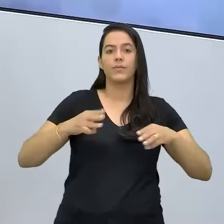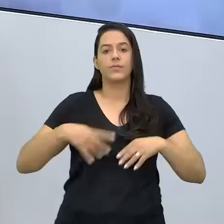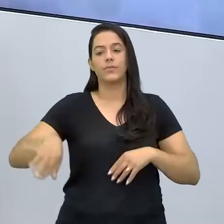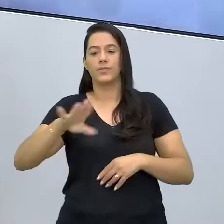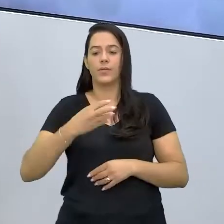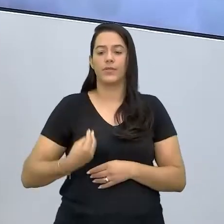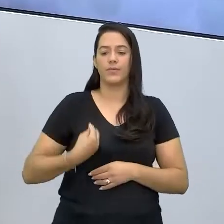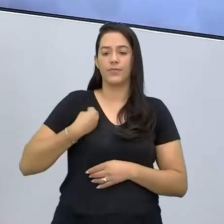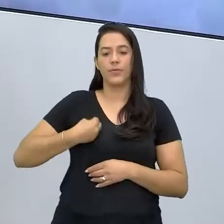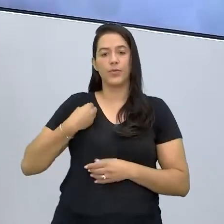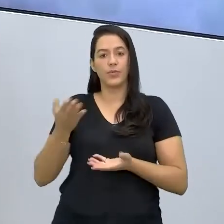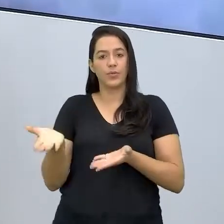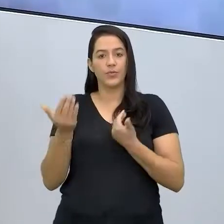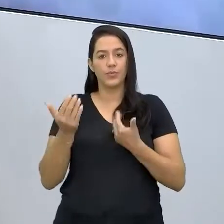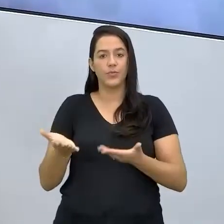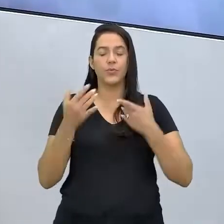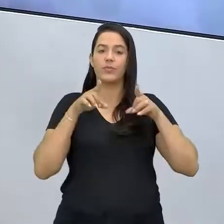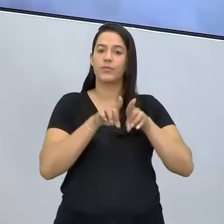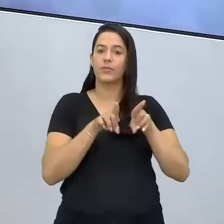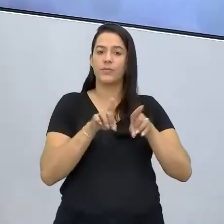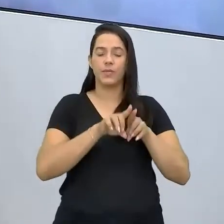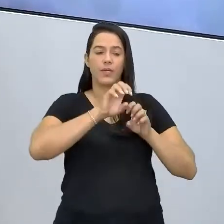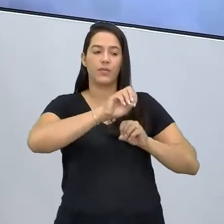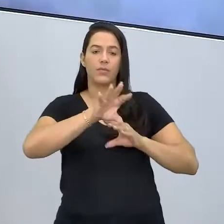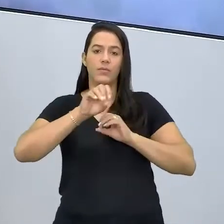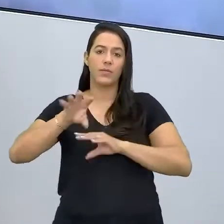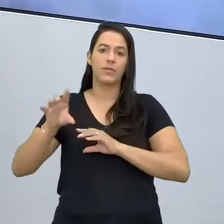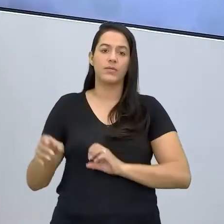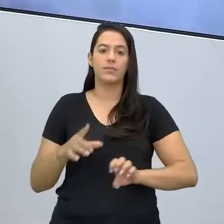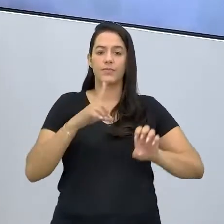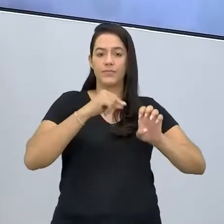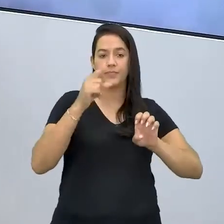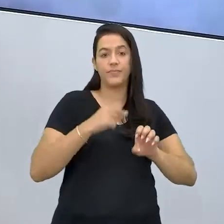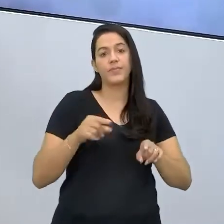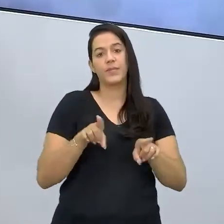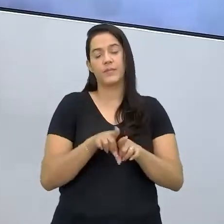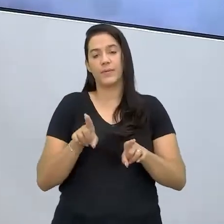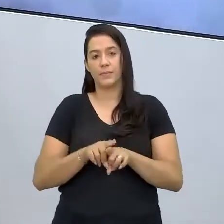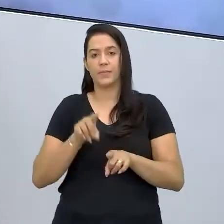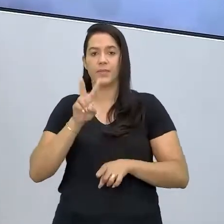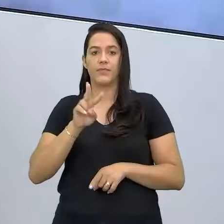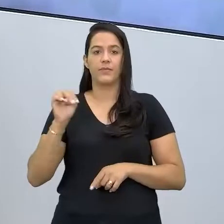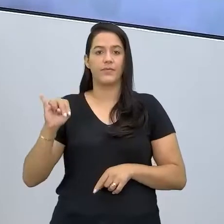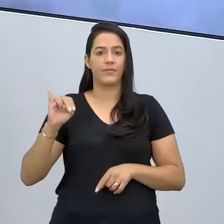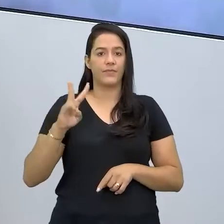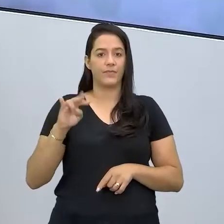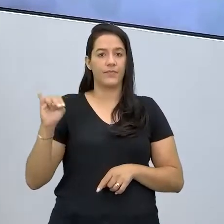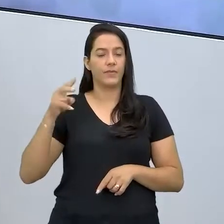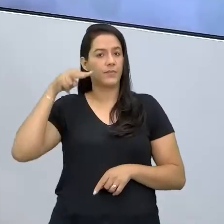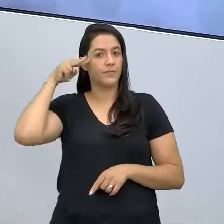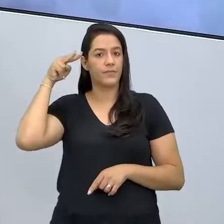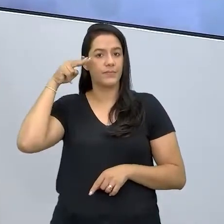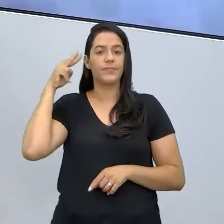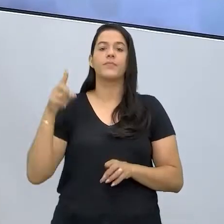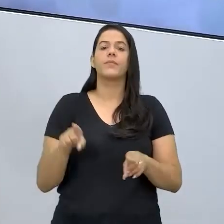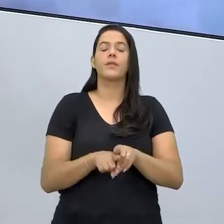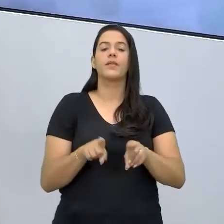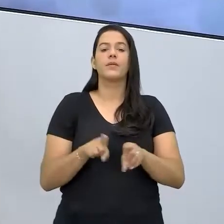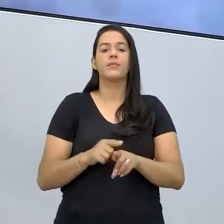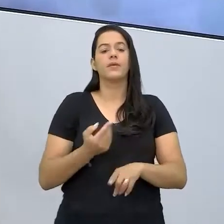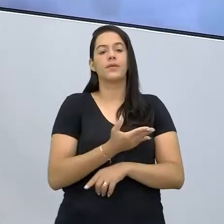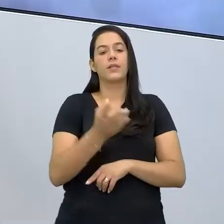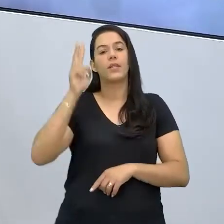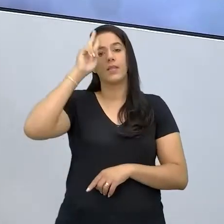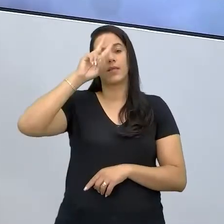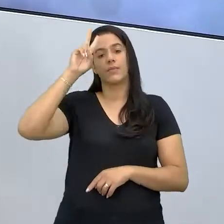educação financeira, nós temos também fenômenos físicos, como a professora Vivi, que esteve conosco aí na nossa última aula, né? Lembrando que nós